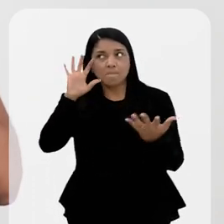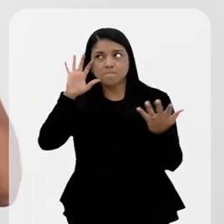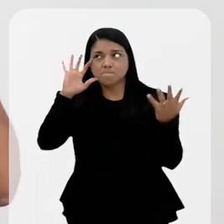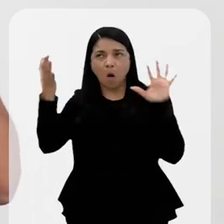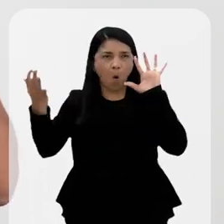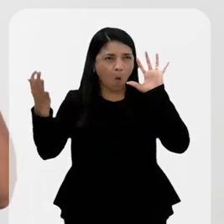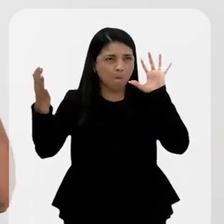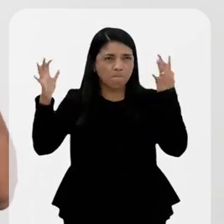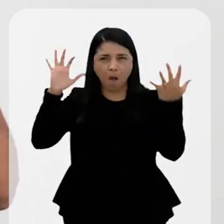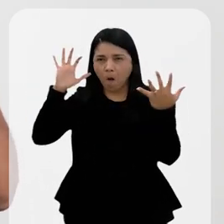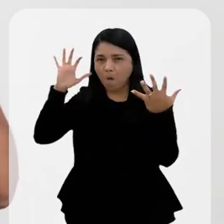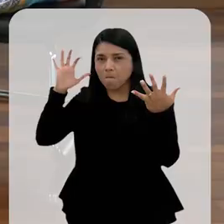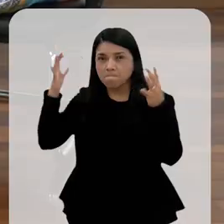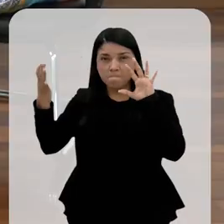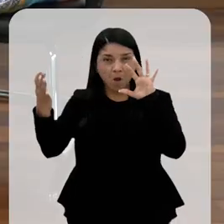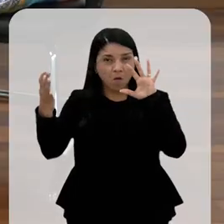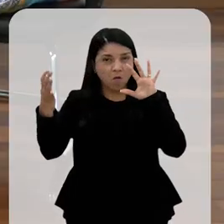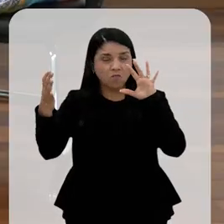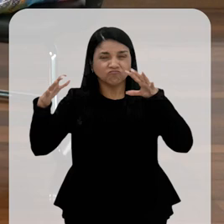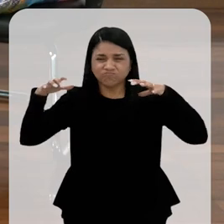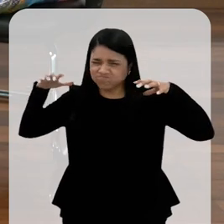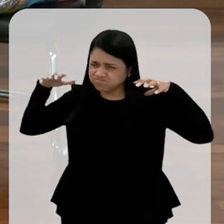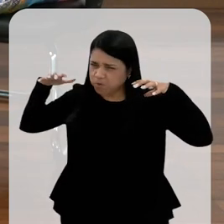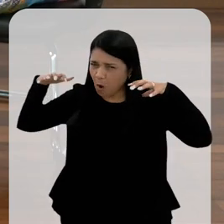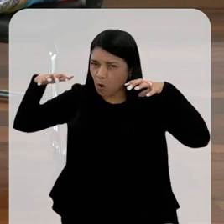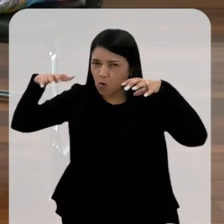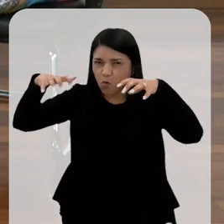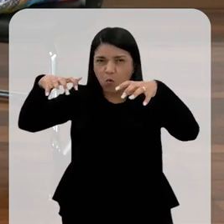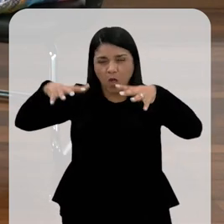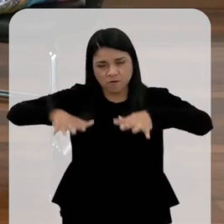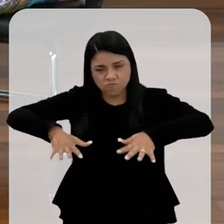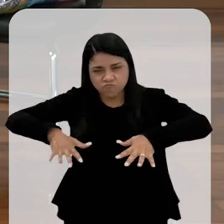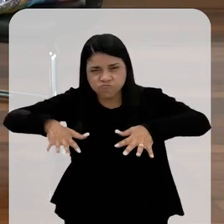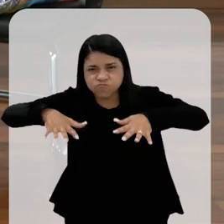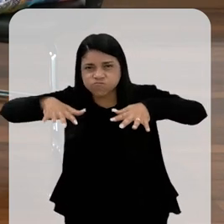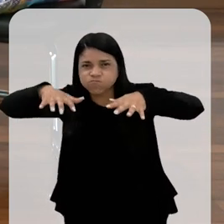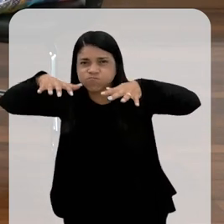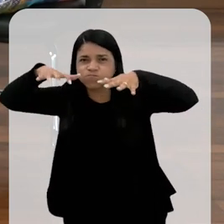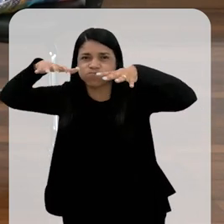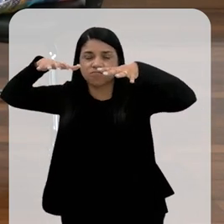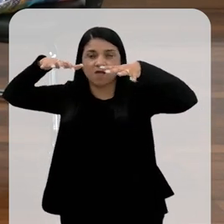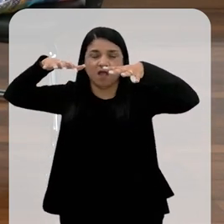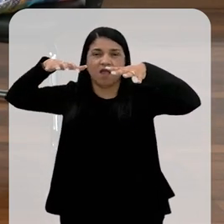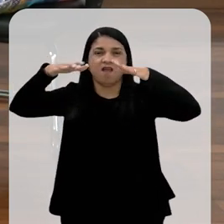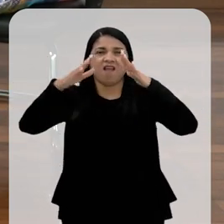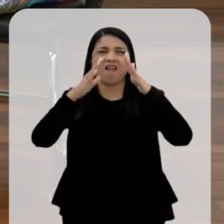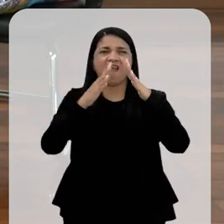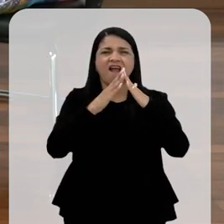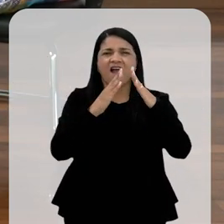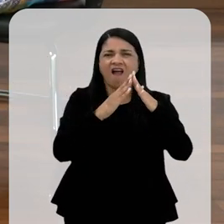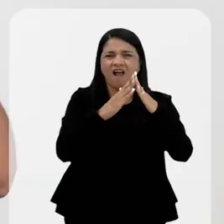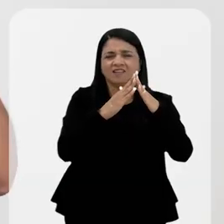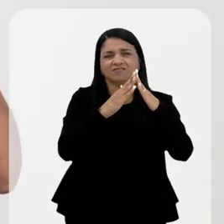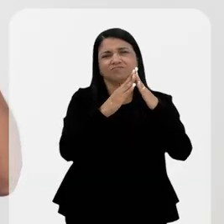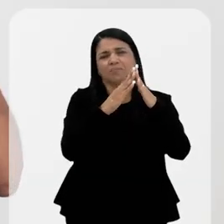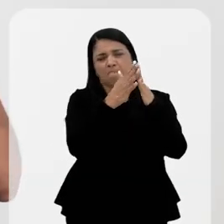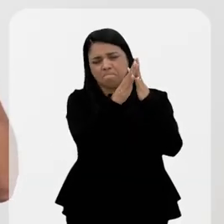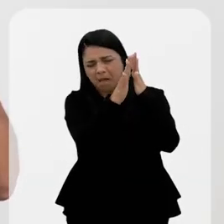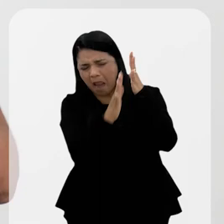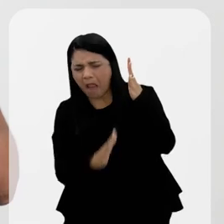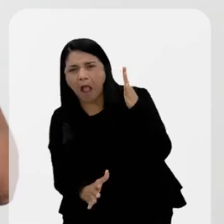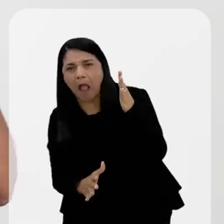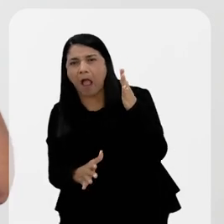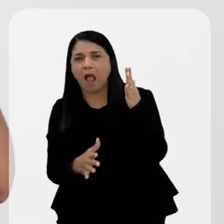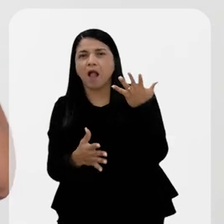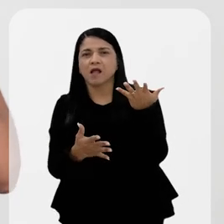eventos climáticos extremos, quando acontecem as chuvas, as enxurradas, que alagam as casas, que há